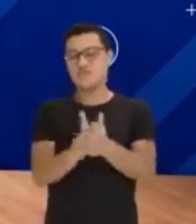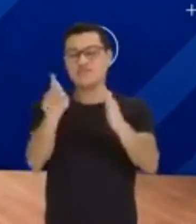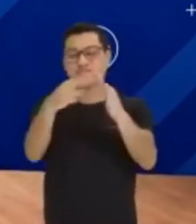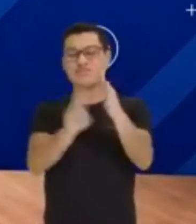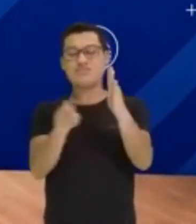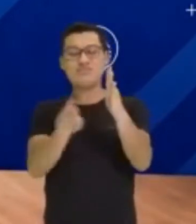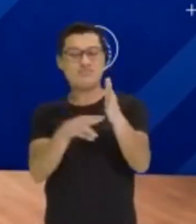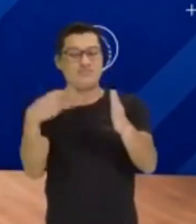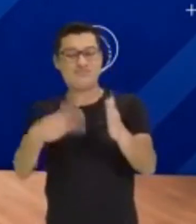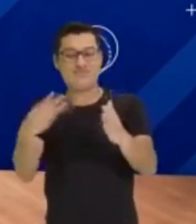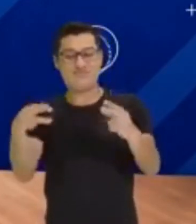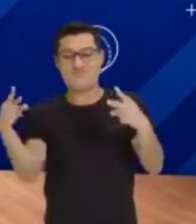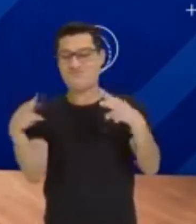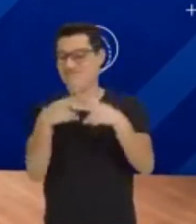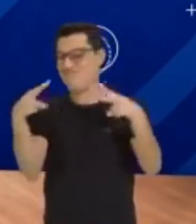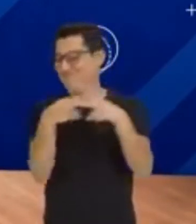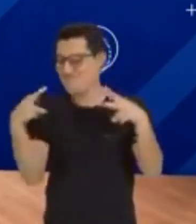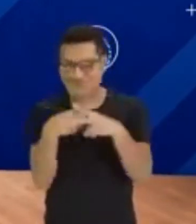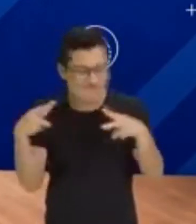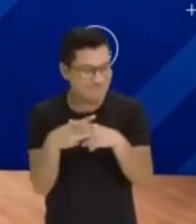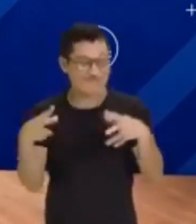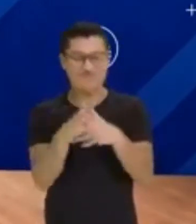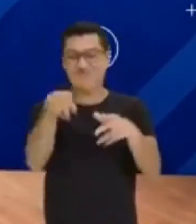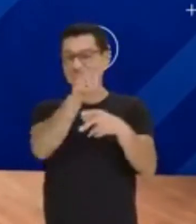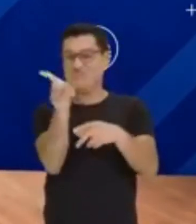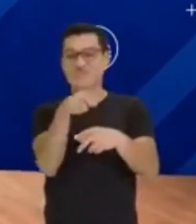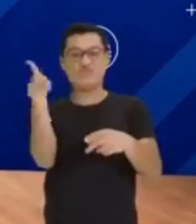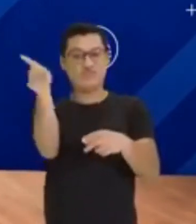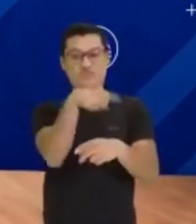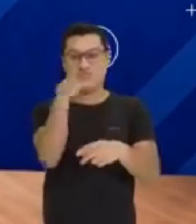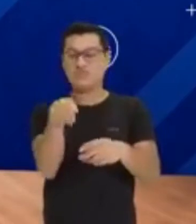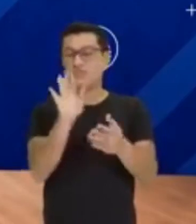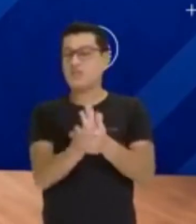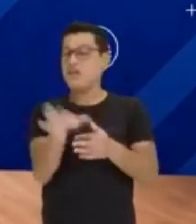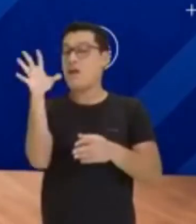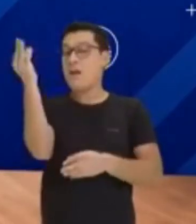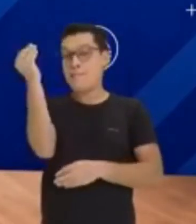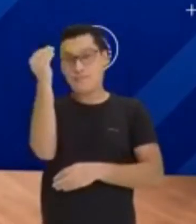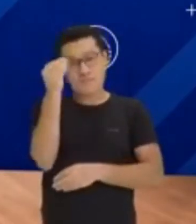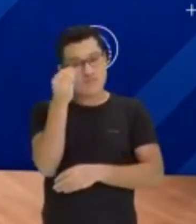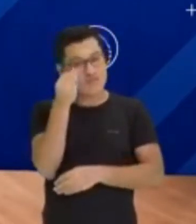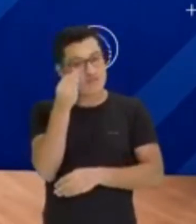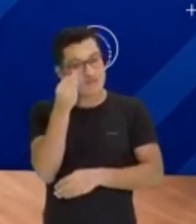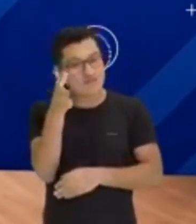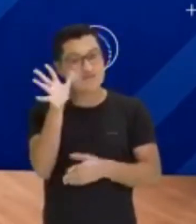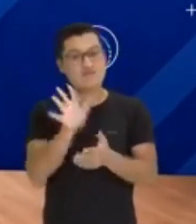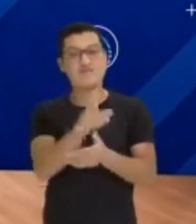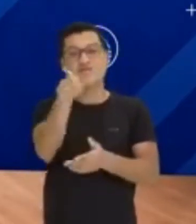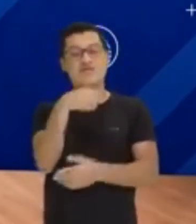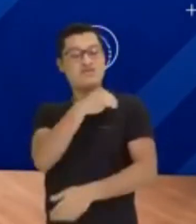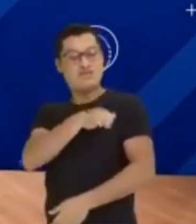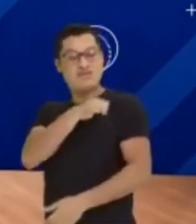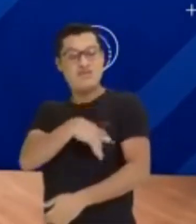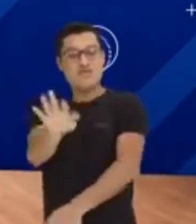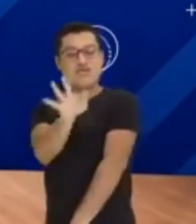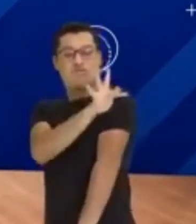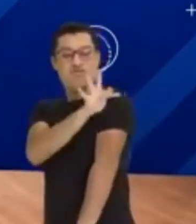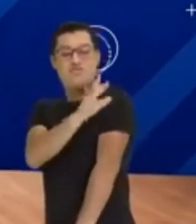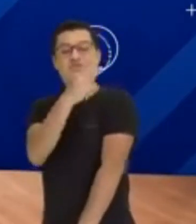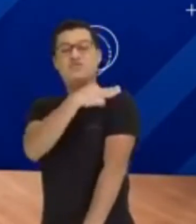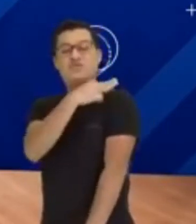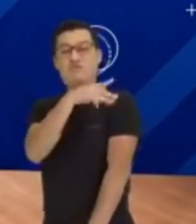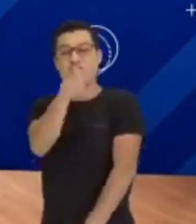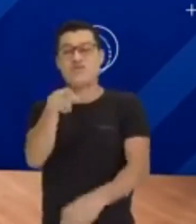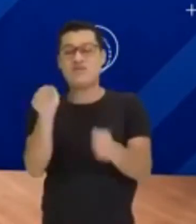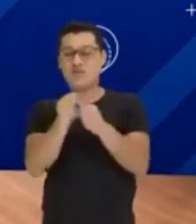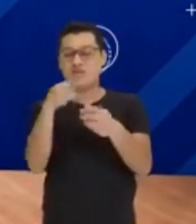confundo muito com setinha para cima, setinha para baixo. Pois, preste atenção. Você, aluno do ensino fundamental, do médio, você que